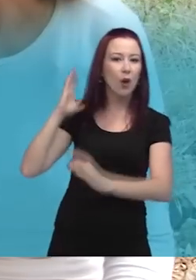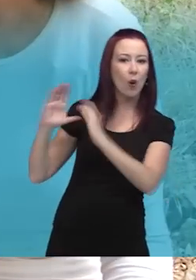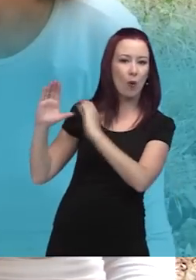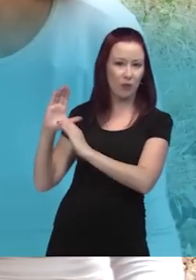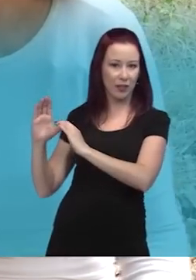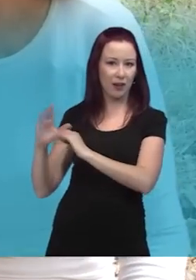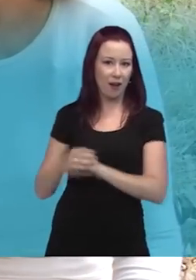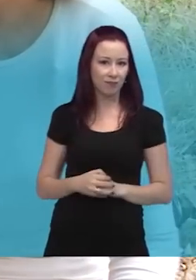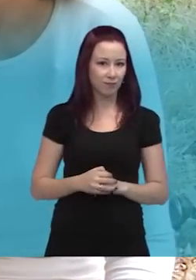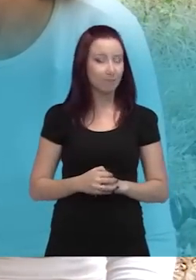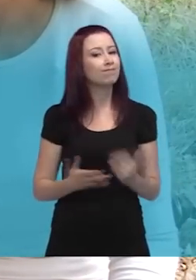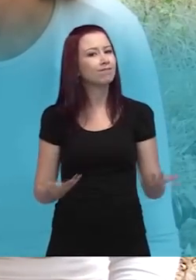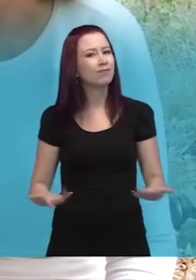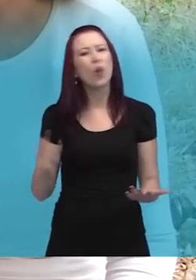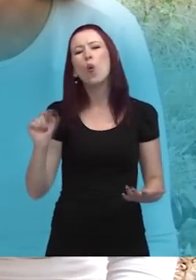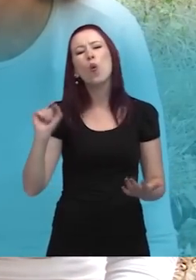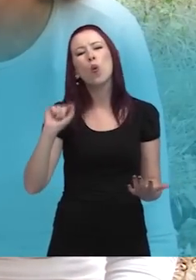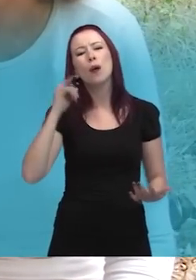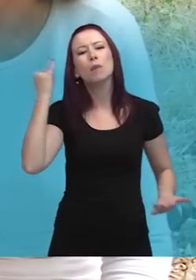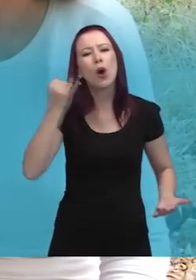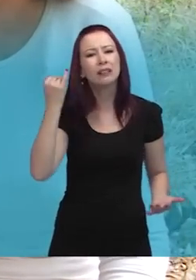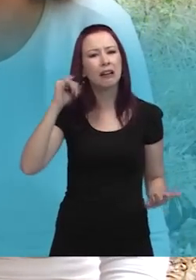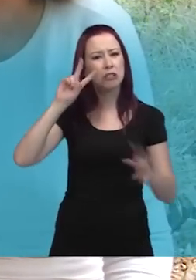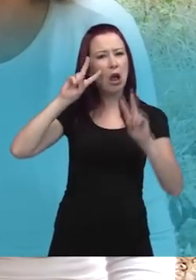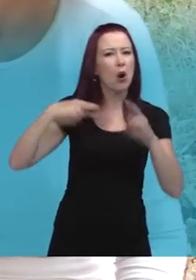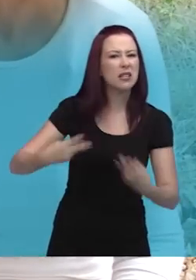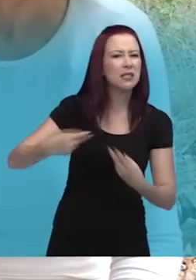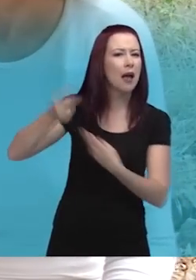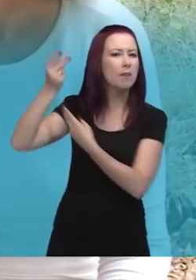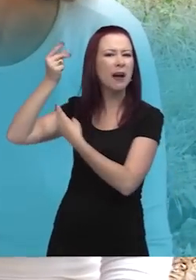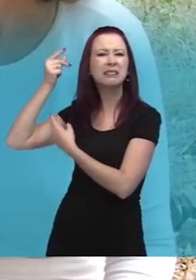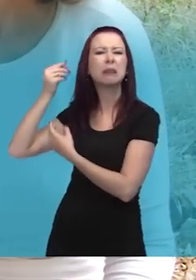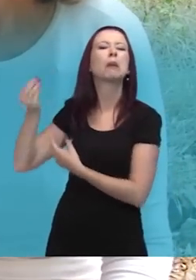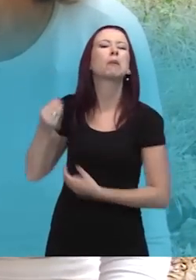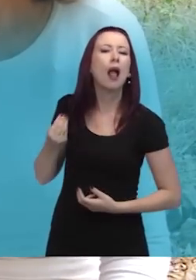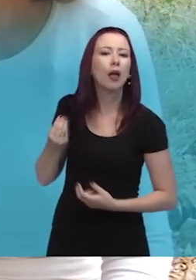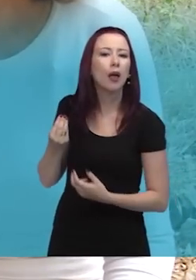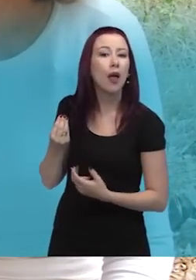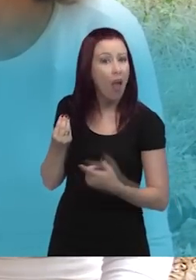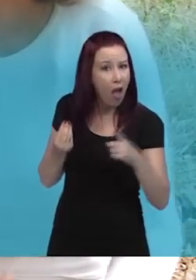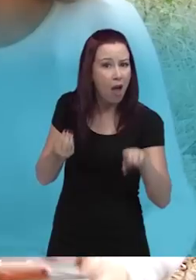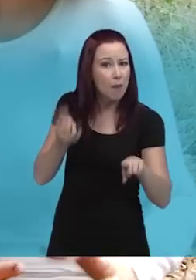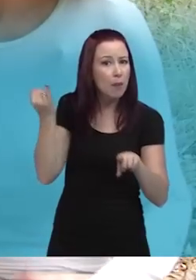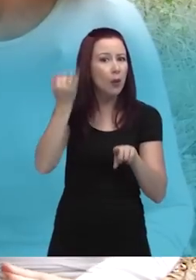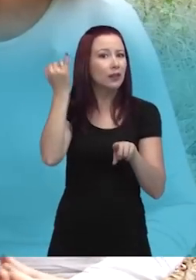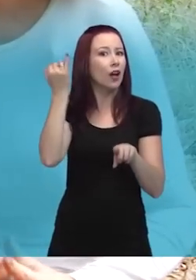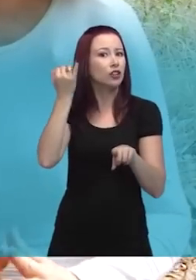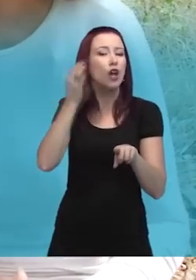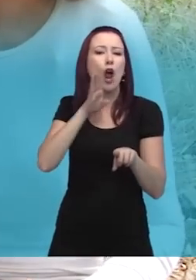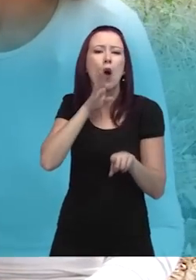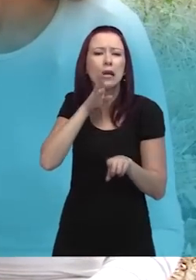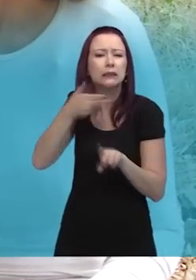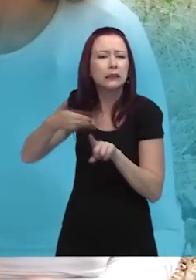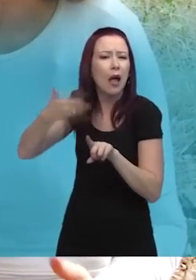Então, qual que a importância da arqueologia, de todo esse passado para nós hoje? A importância é que tudo isso, todo o